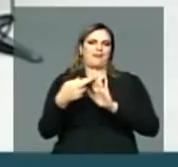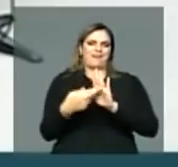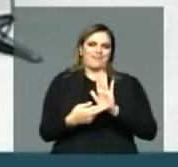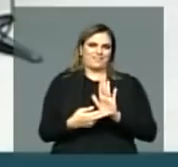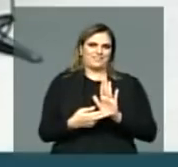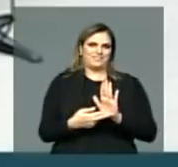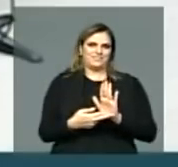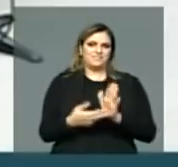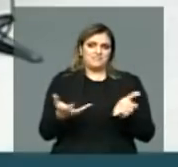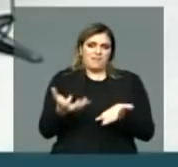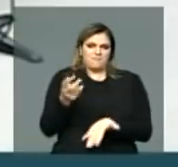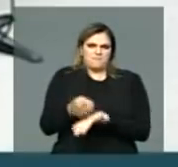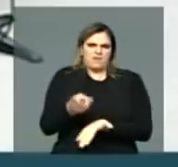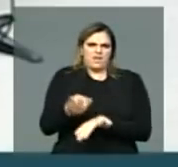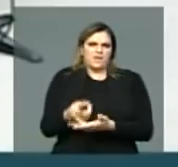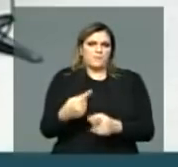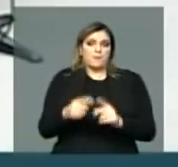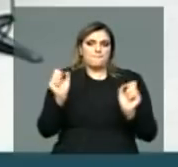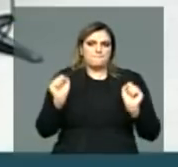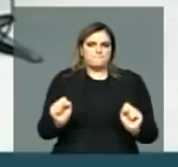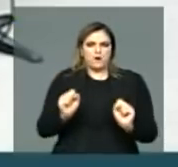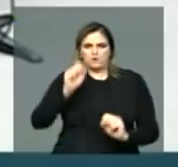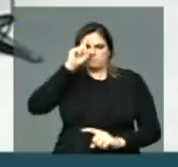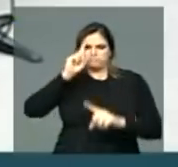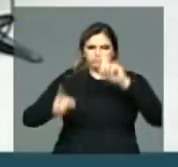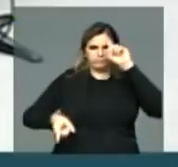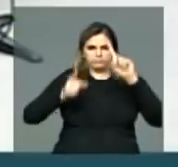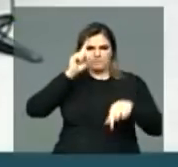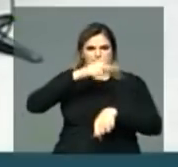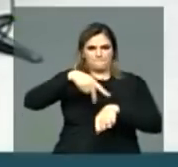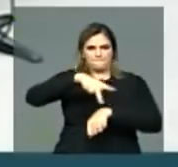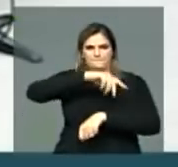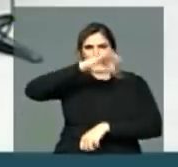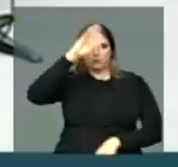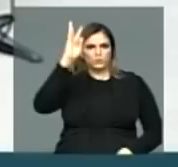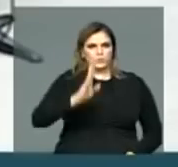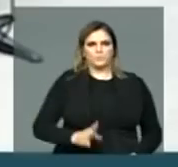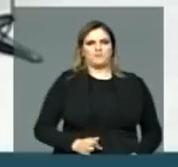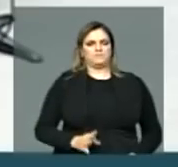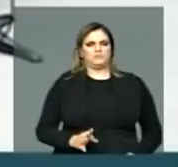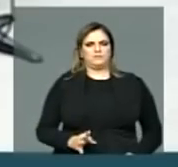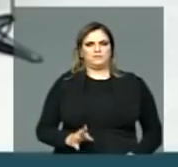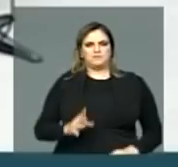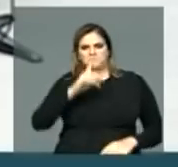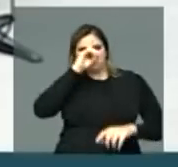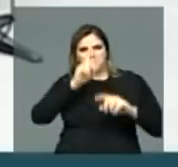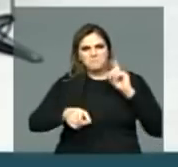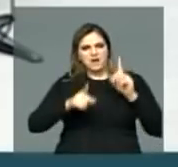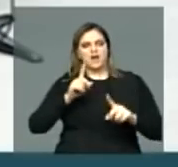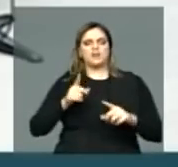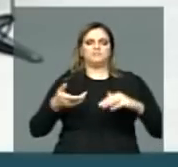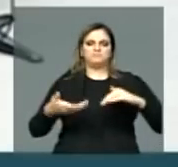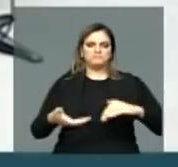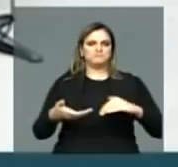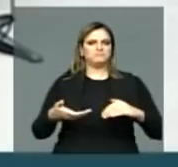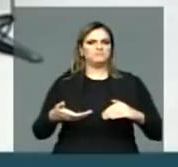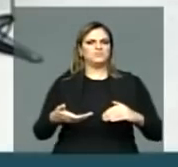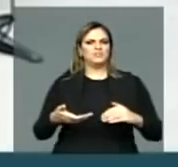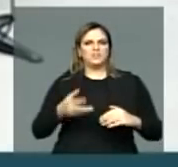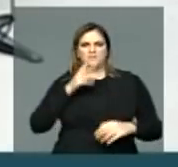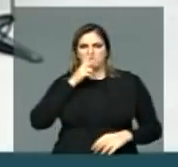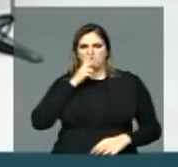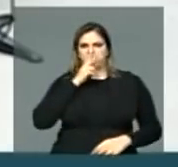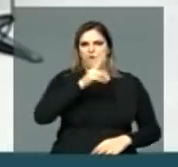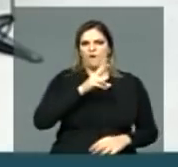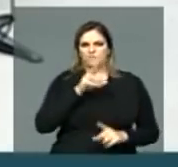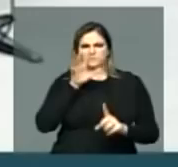não abrem mão de manipular a pátria, o Brasil, de manipular o Congresso Nacional, o Executivo, e ter forte